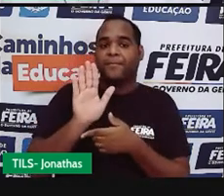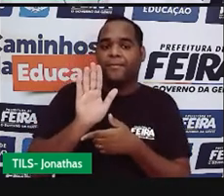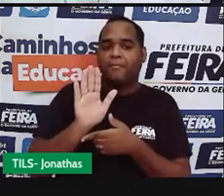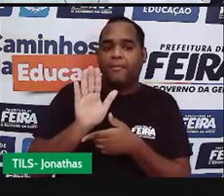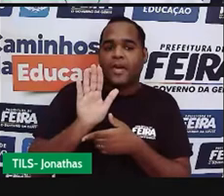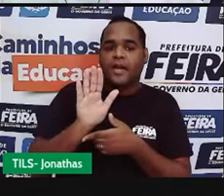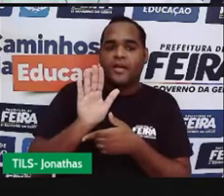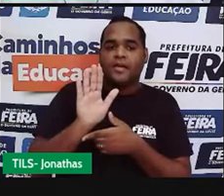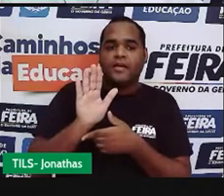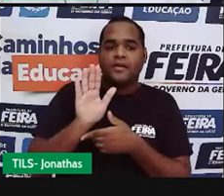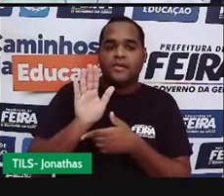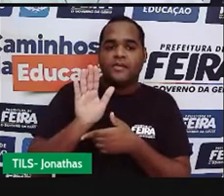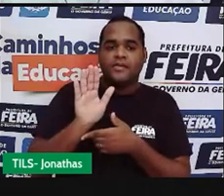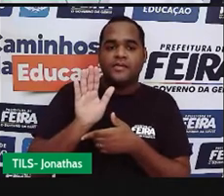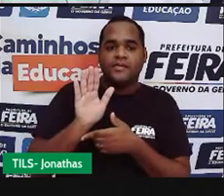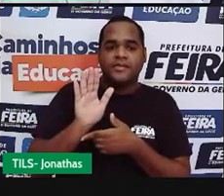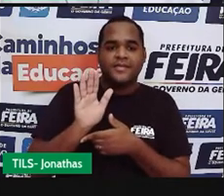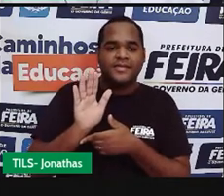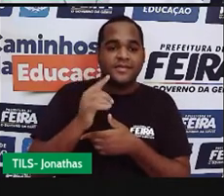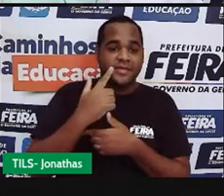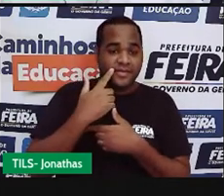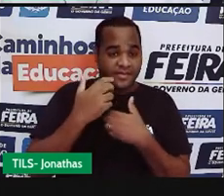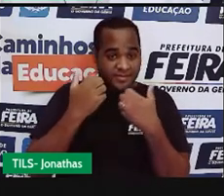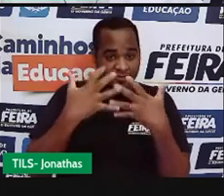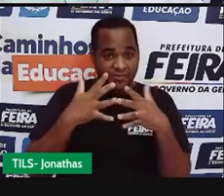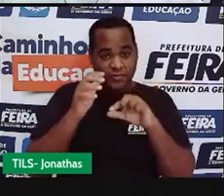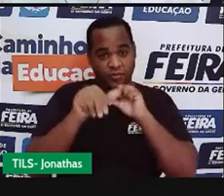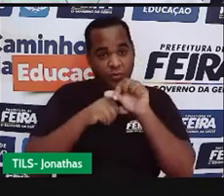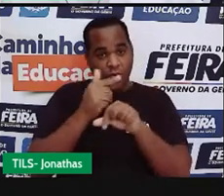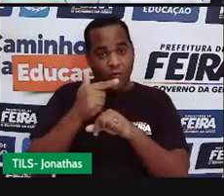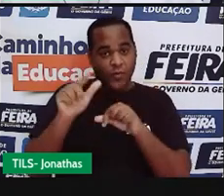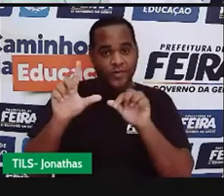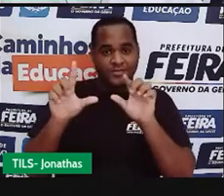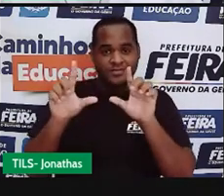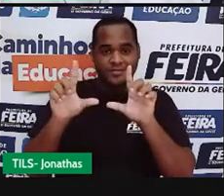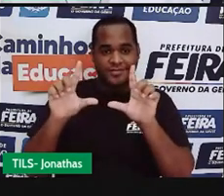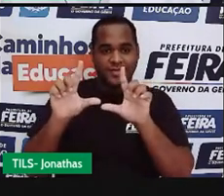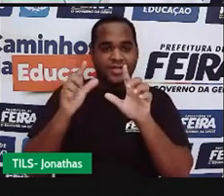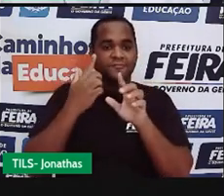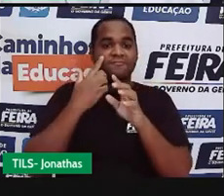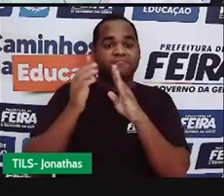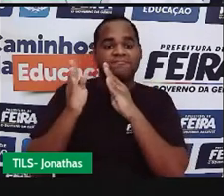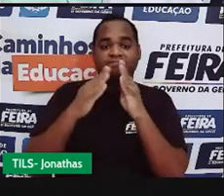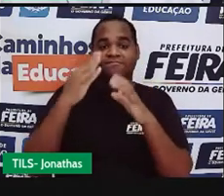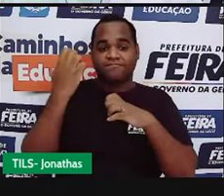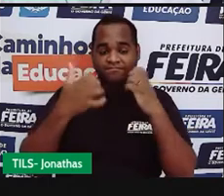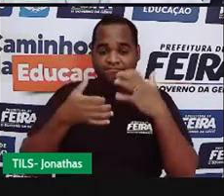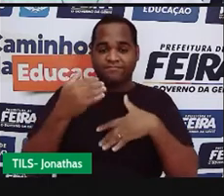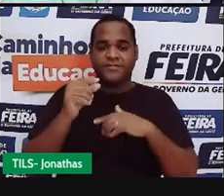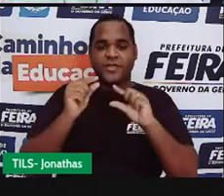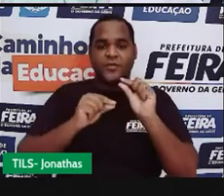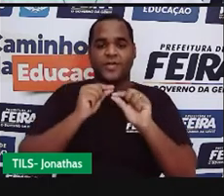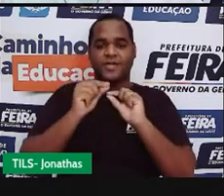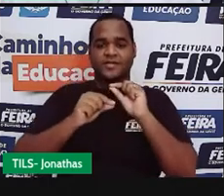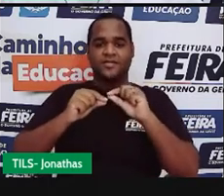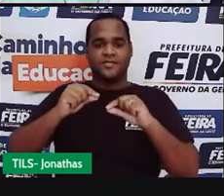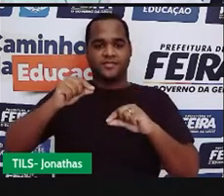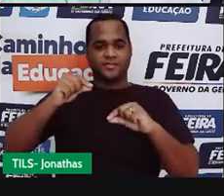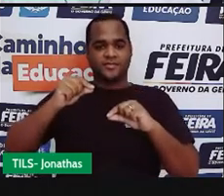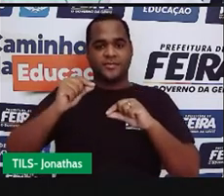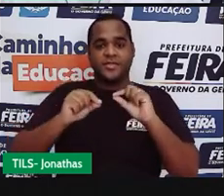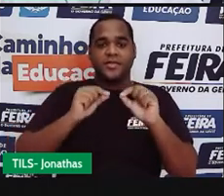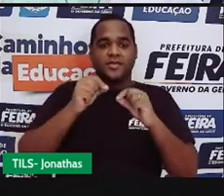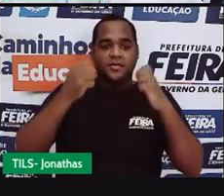mas, vamos mudar aqui a tela rapidinho, né? Porque agora é que a gente vai